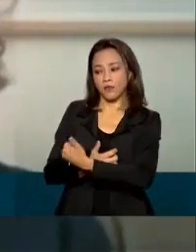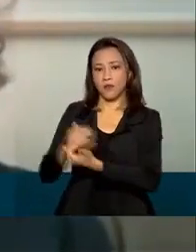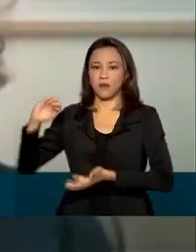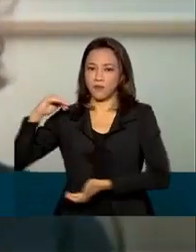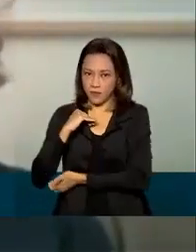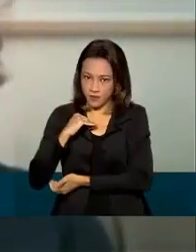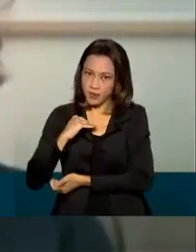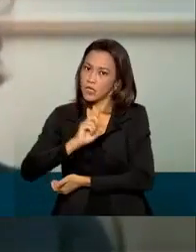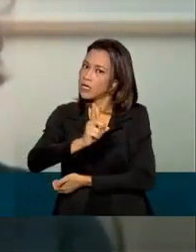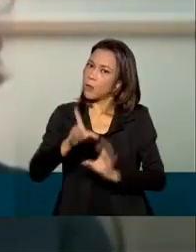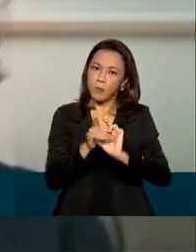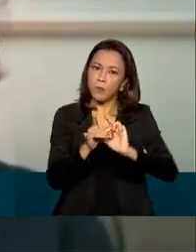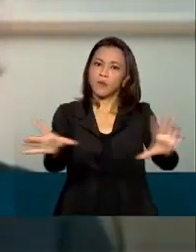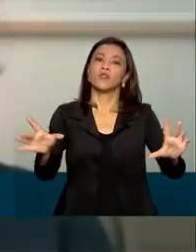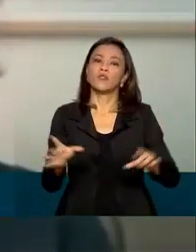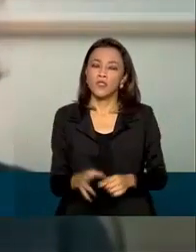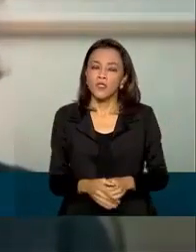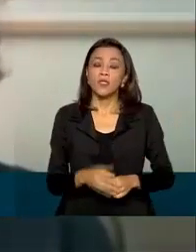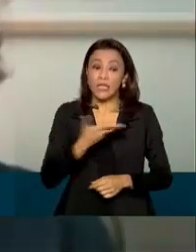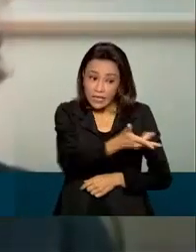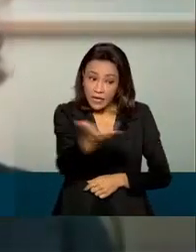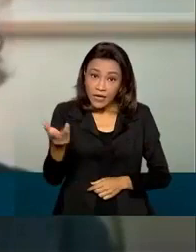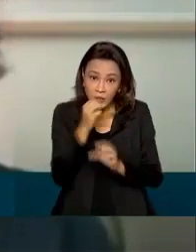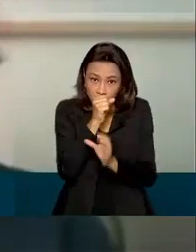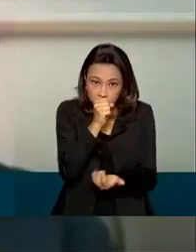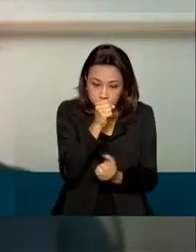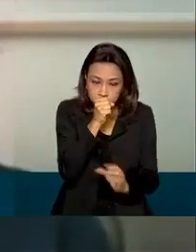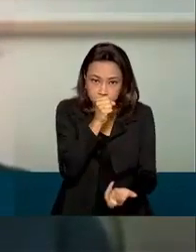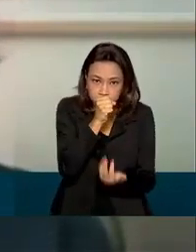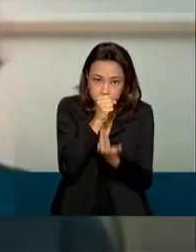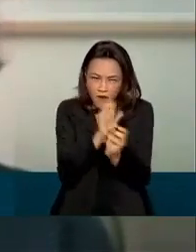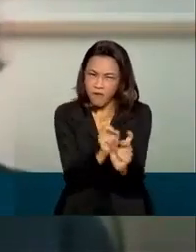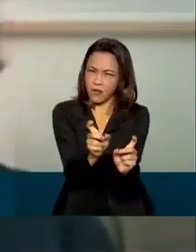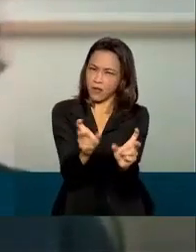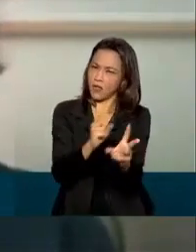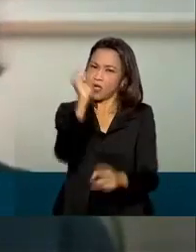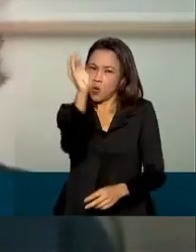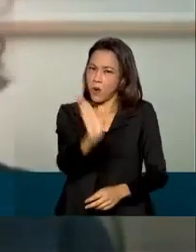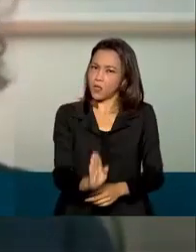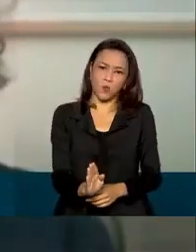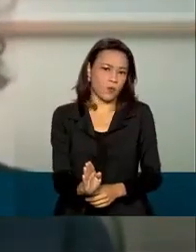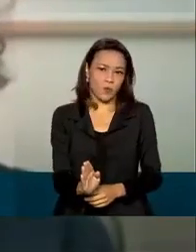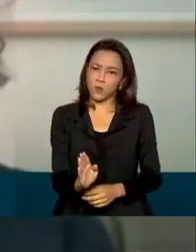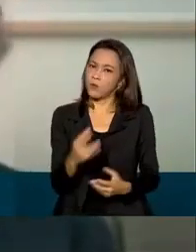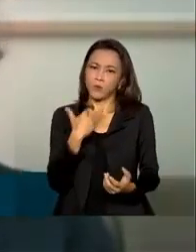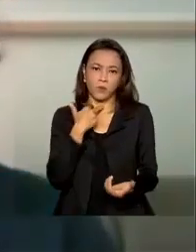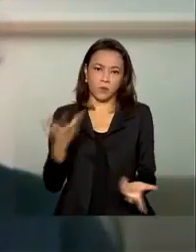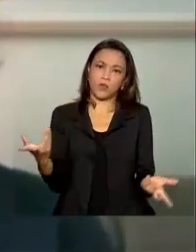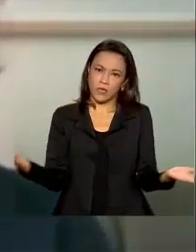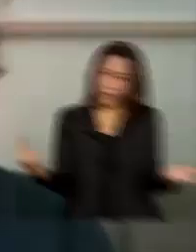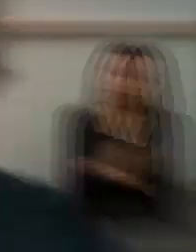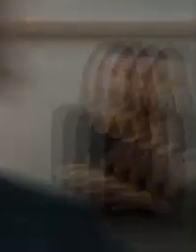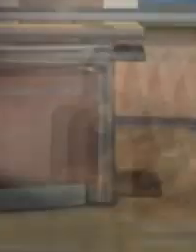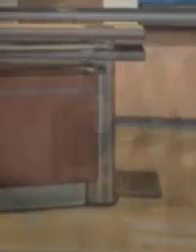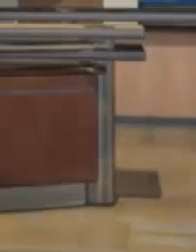permitir, enquanto brasileiros, que esse produto venha para ser comercializado no Brasil e cause esse estrago nas novas